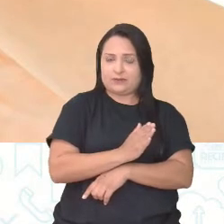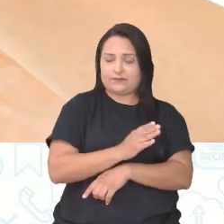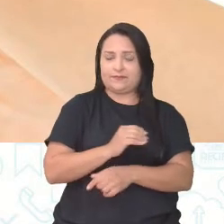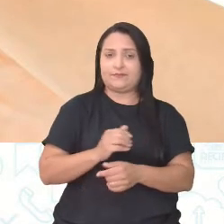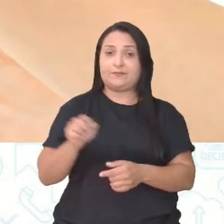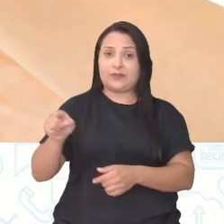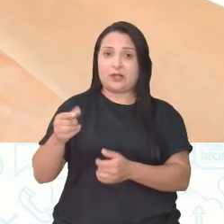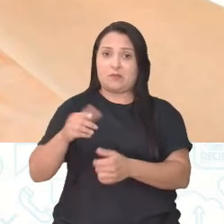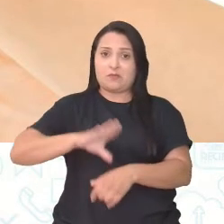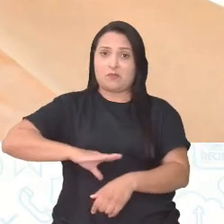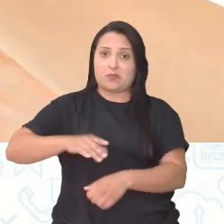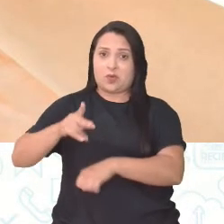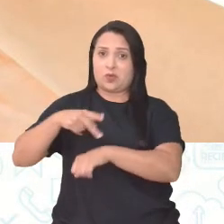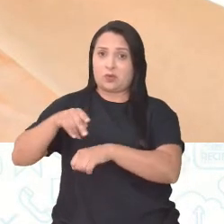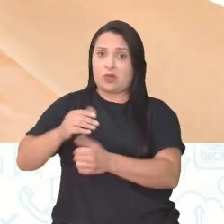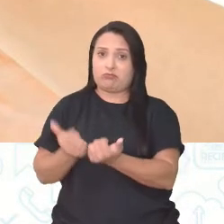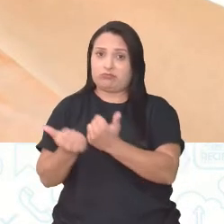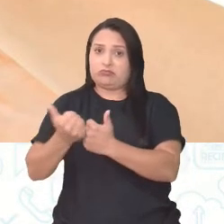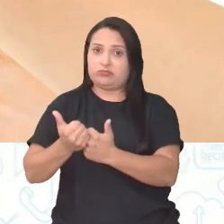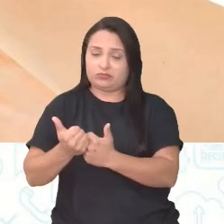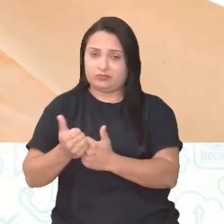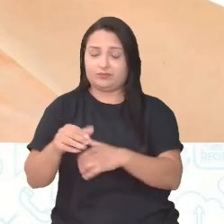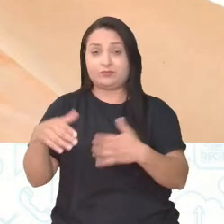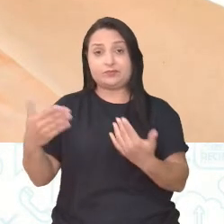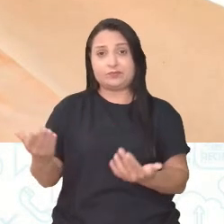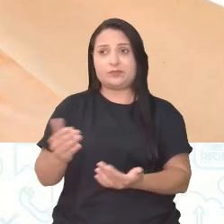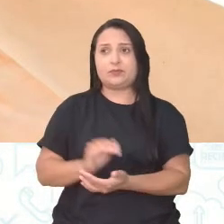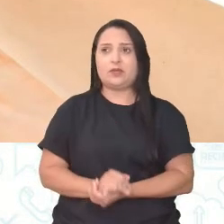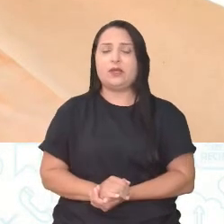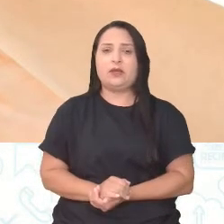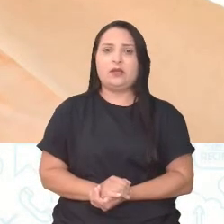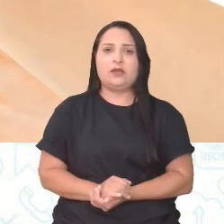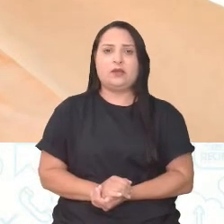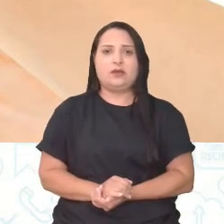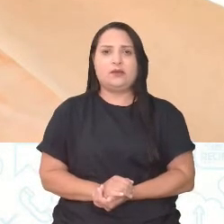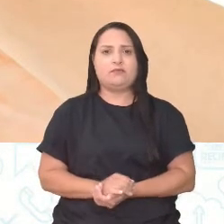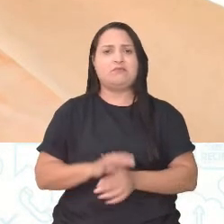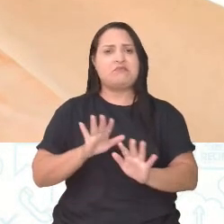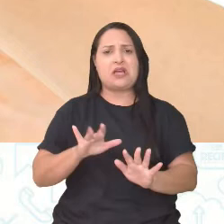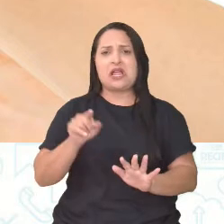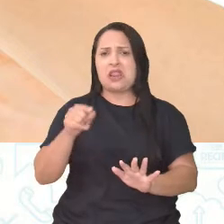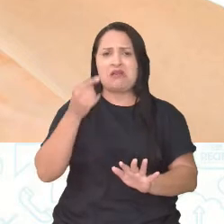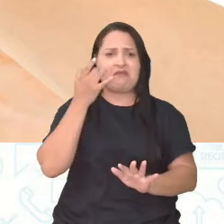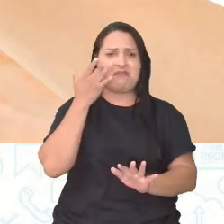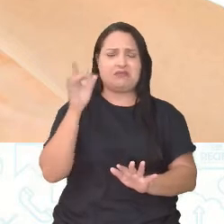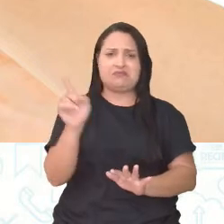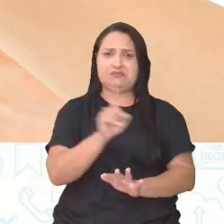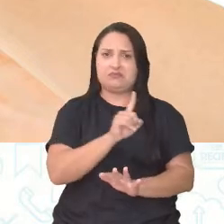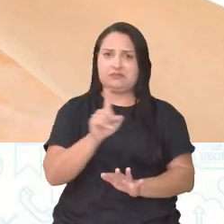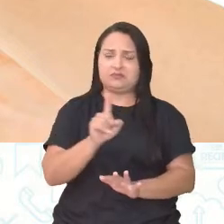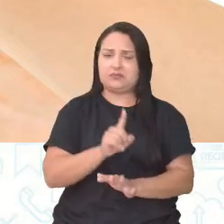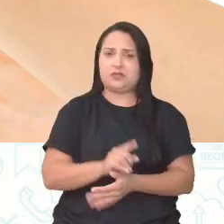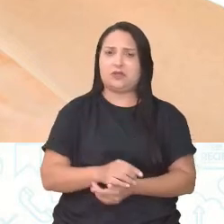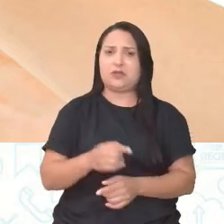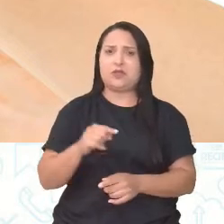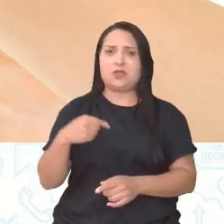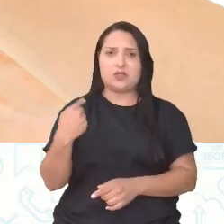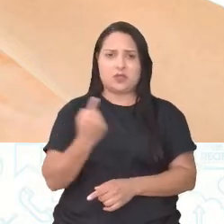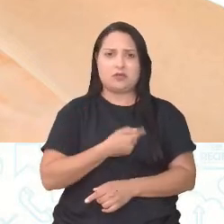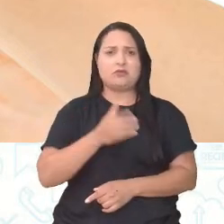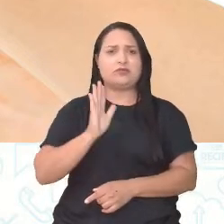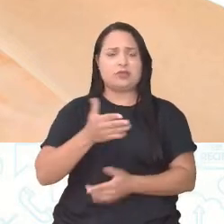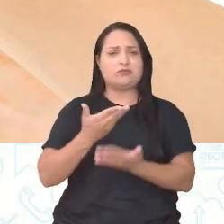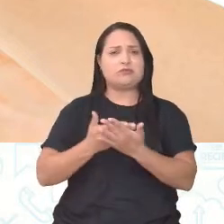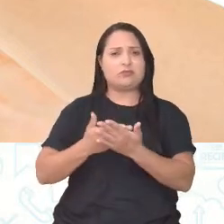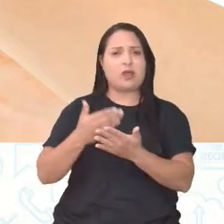aí, vejam só. Só que lá a situação, professor Gilson, não era favorável, viu? Enquanto a gente já viu